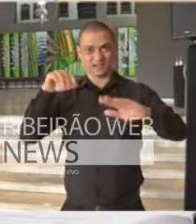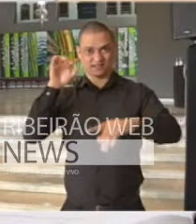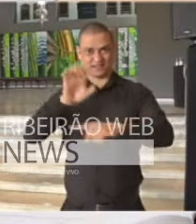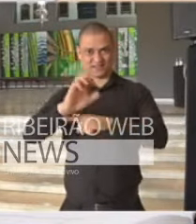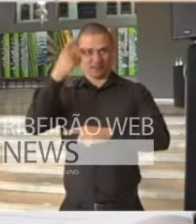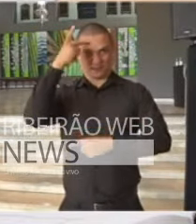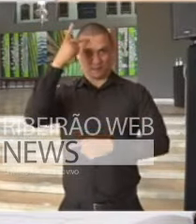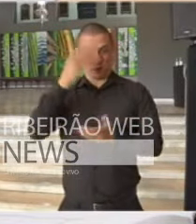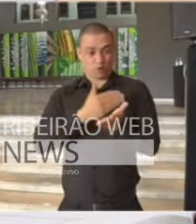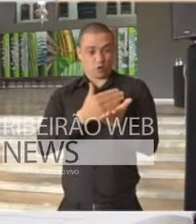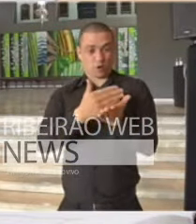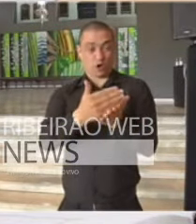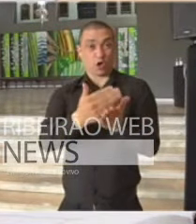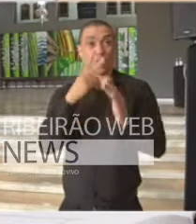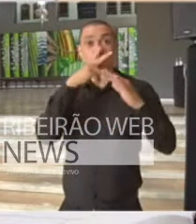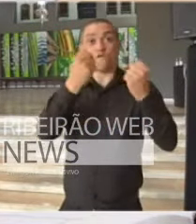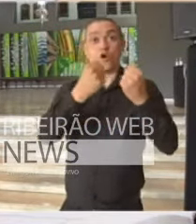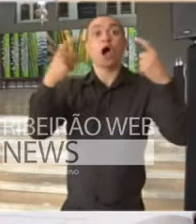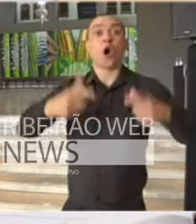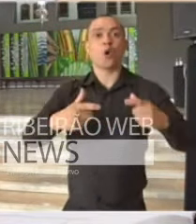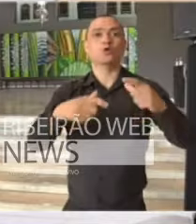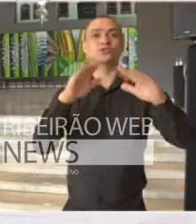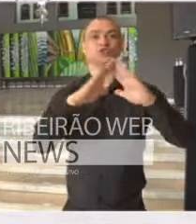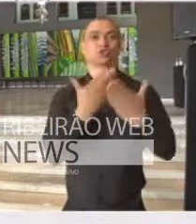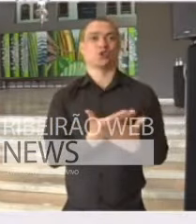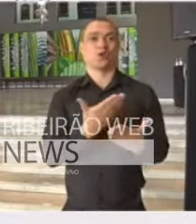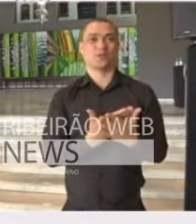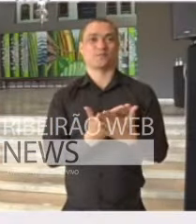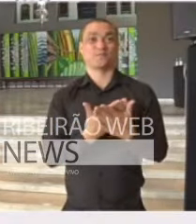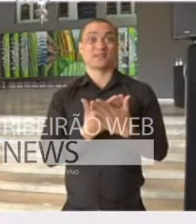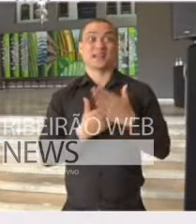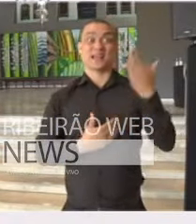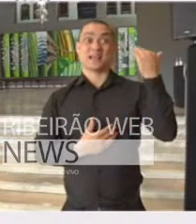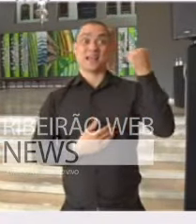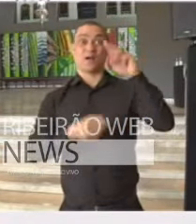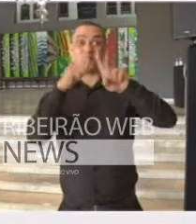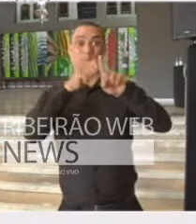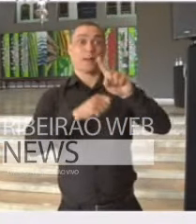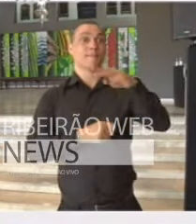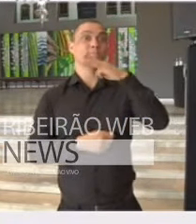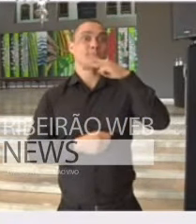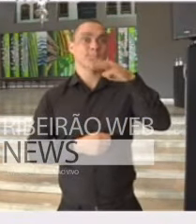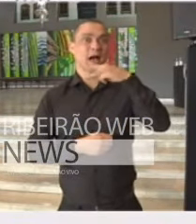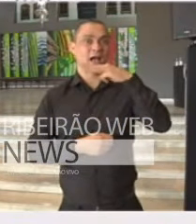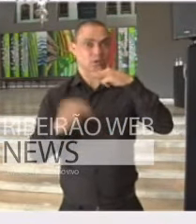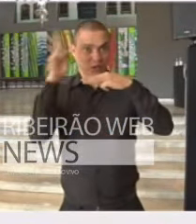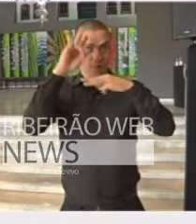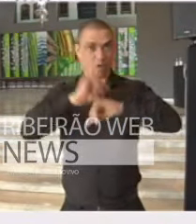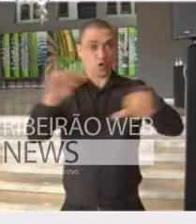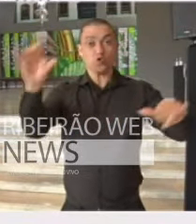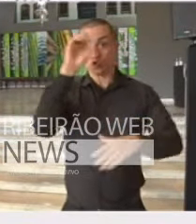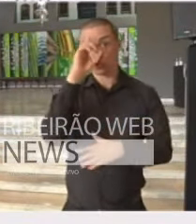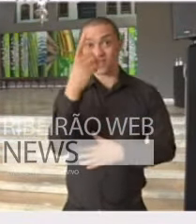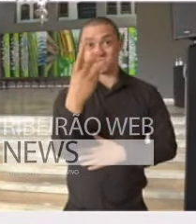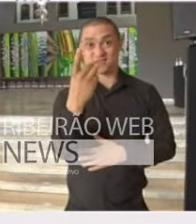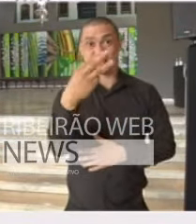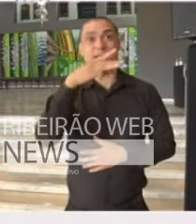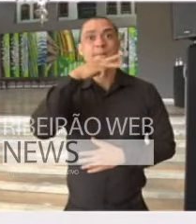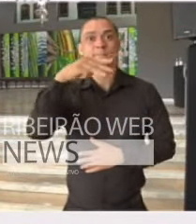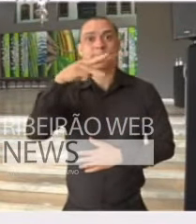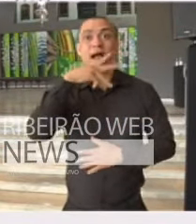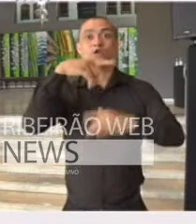fortemente iniciado pela educação. Nós, em março, quando tomamos a decisão, anunciando no dia 13 de março,